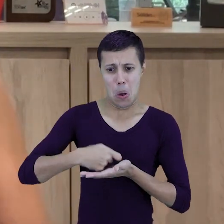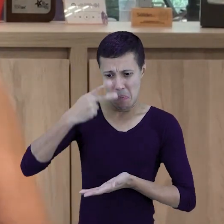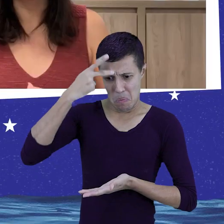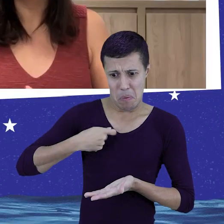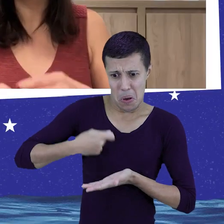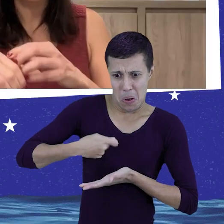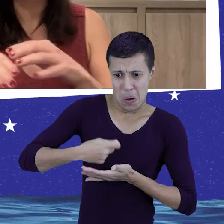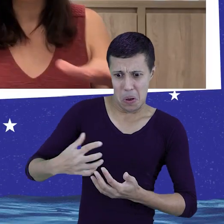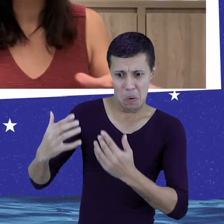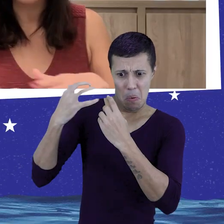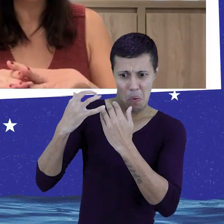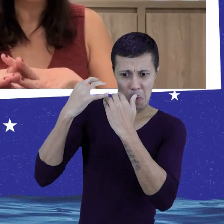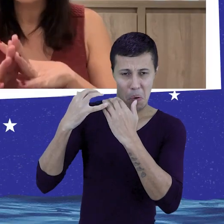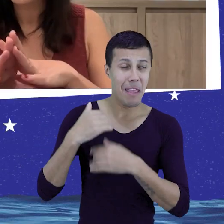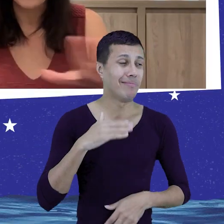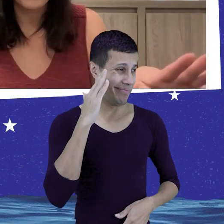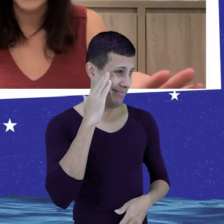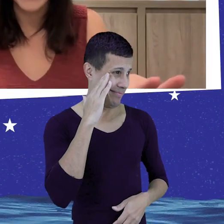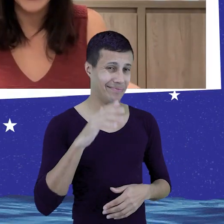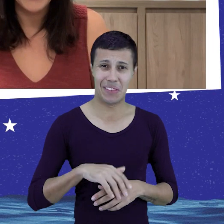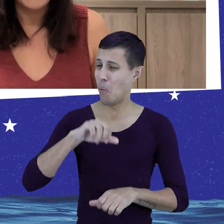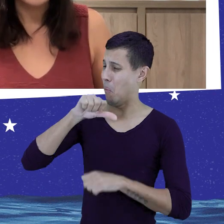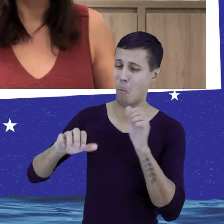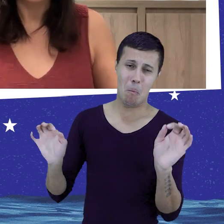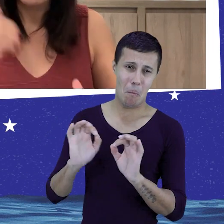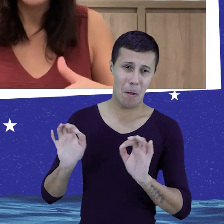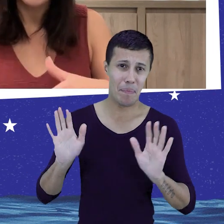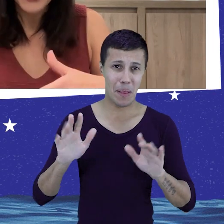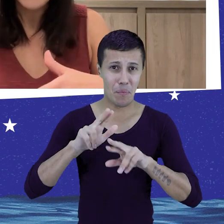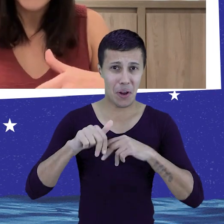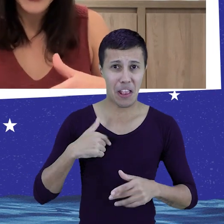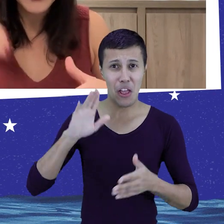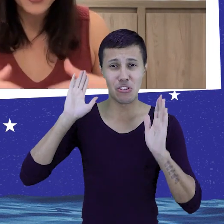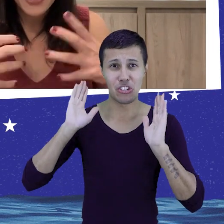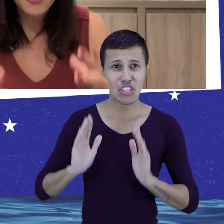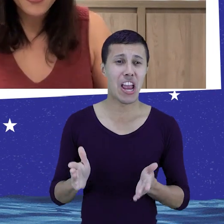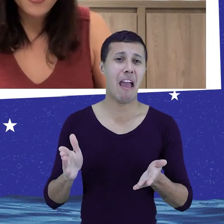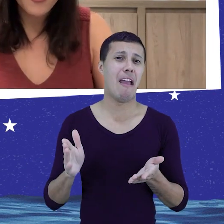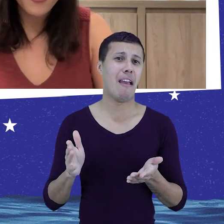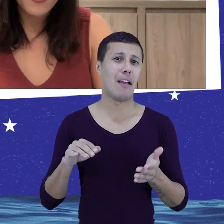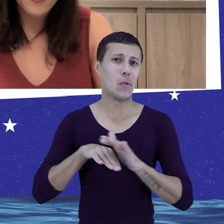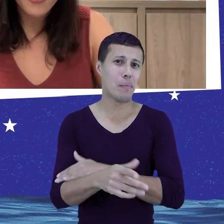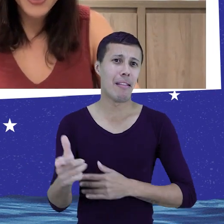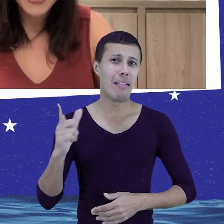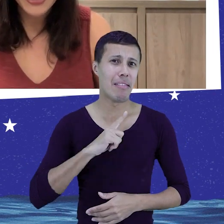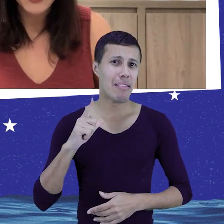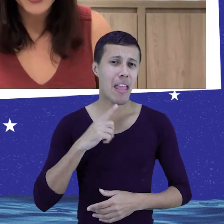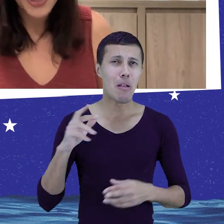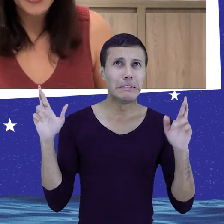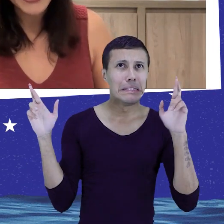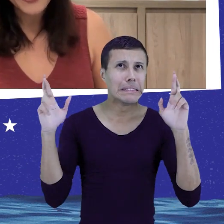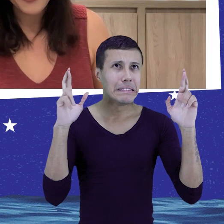me cobro. Então, assim... Sei como é que é isso. Não muda. Mas é porque eu já tinha... Assim, eu tenho uma